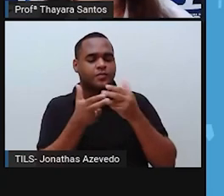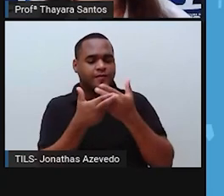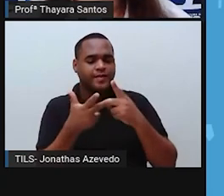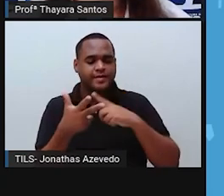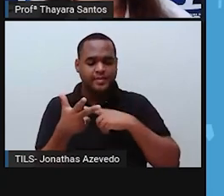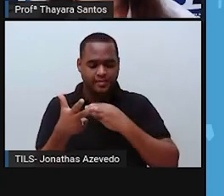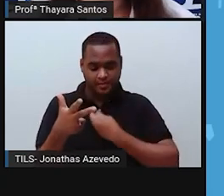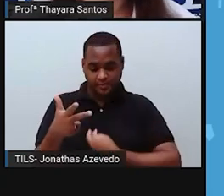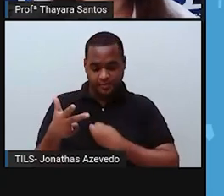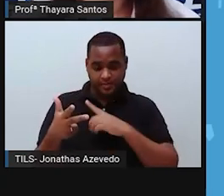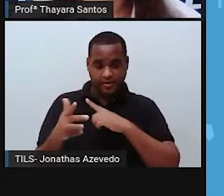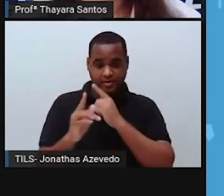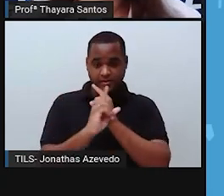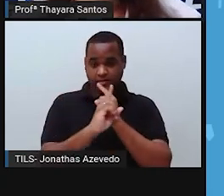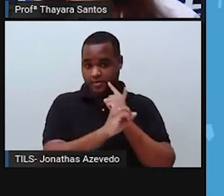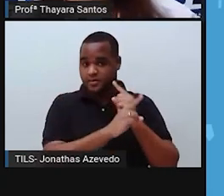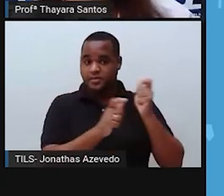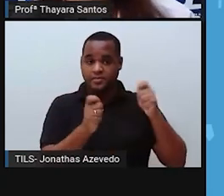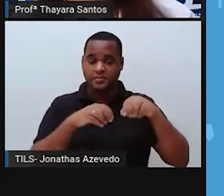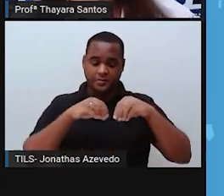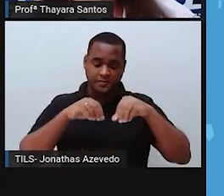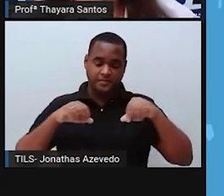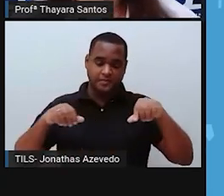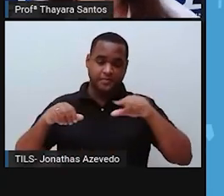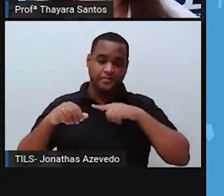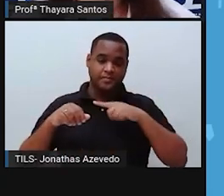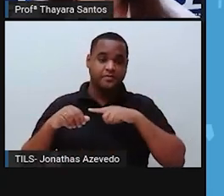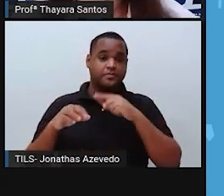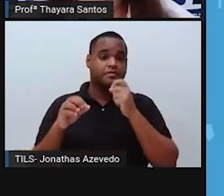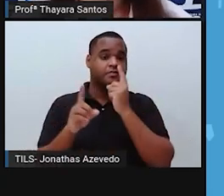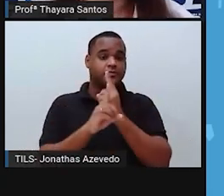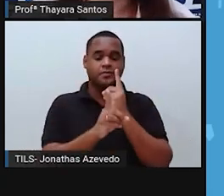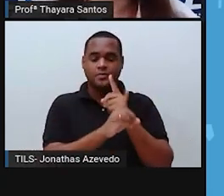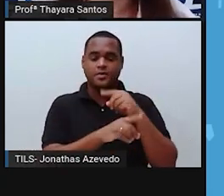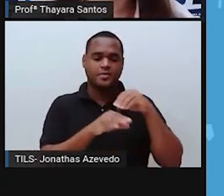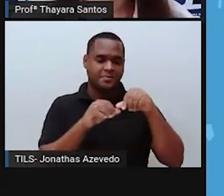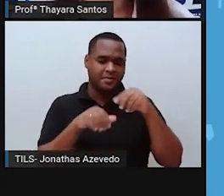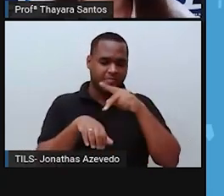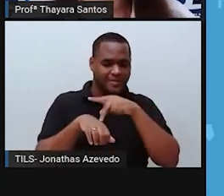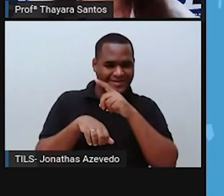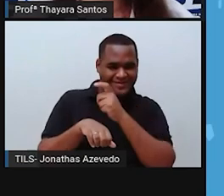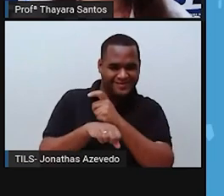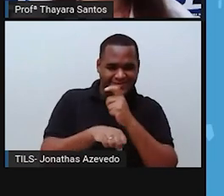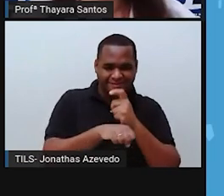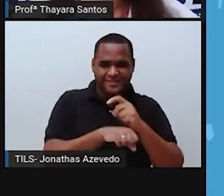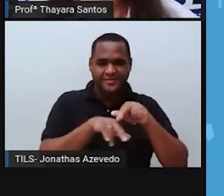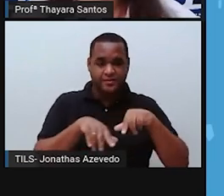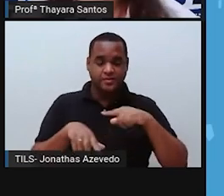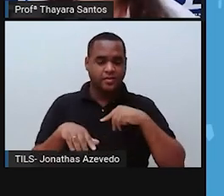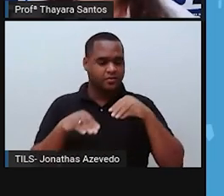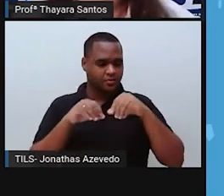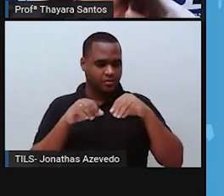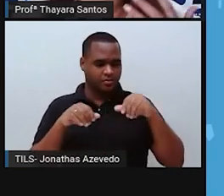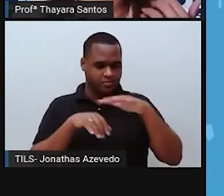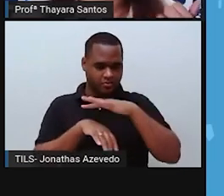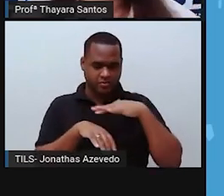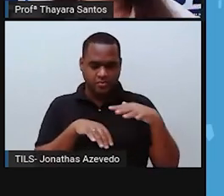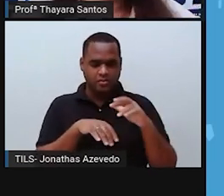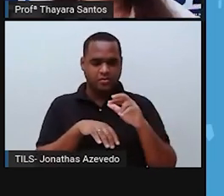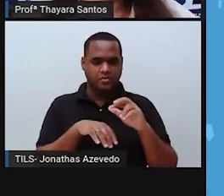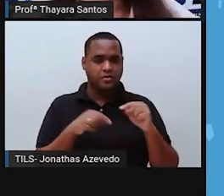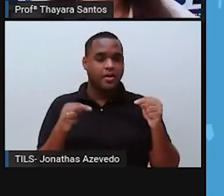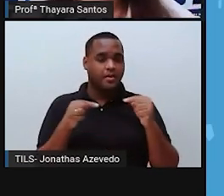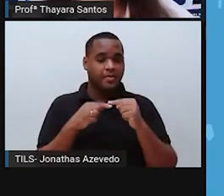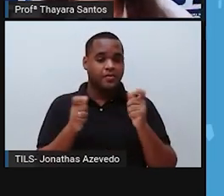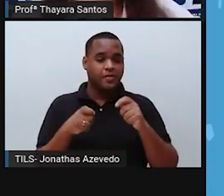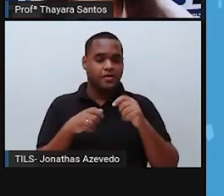os ambientes onde a gente encontra vida na Terra. A litosfera é a camada rochosa superficial da Terra que corresponde à crosta